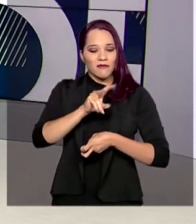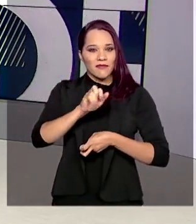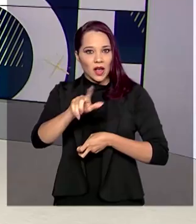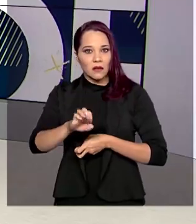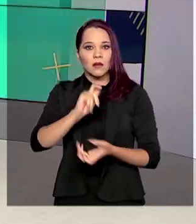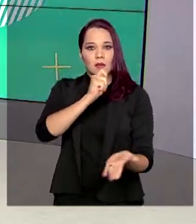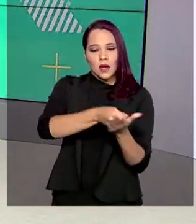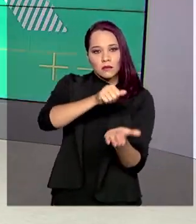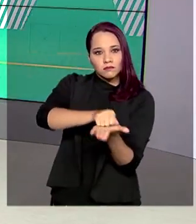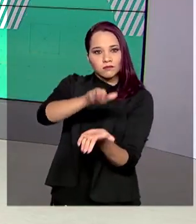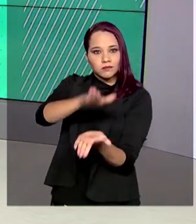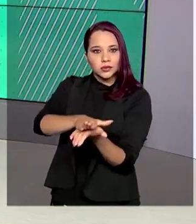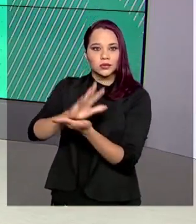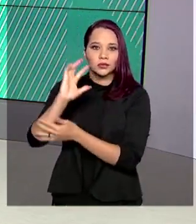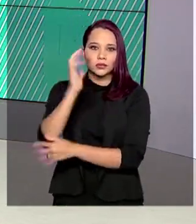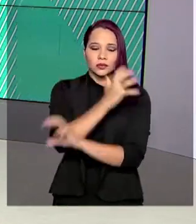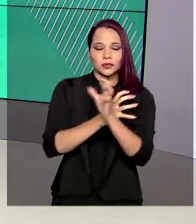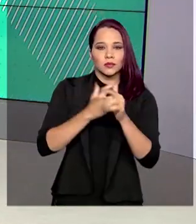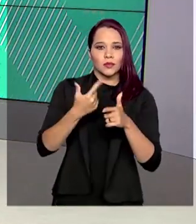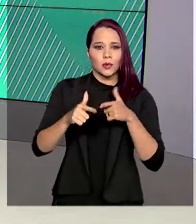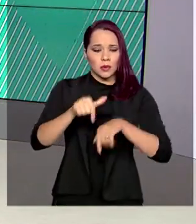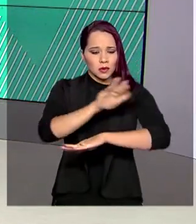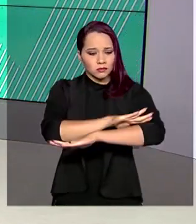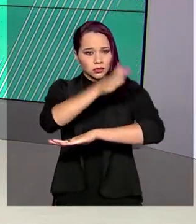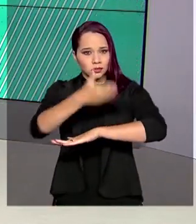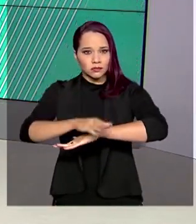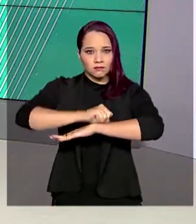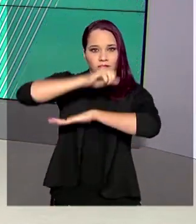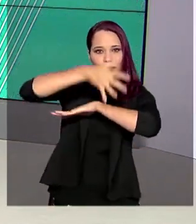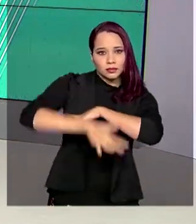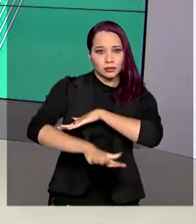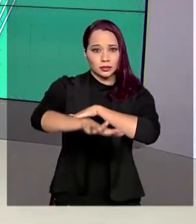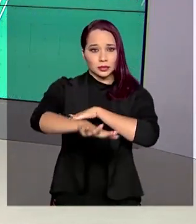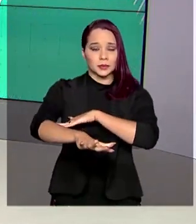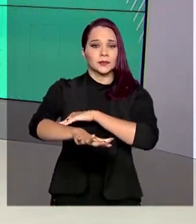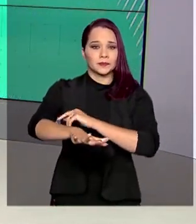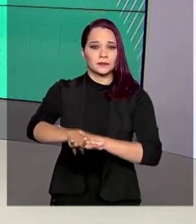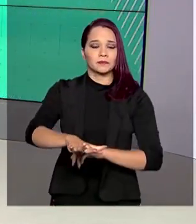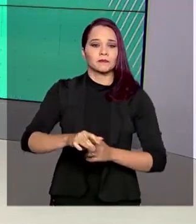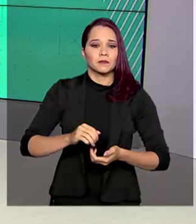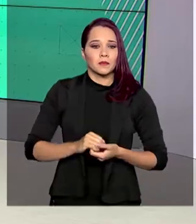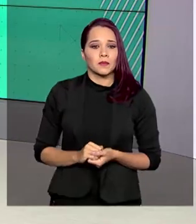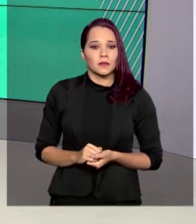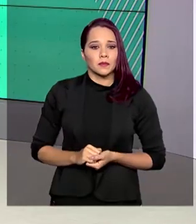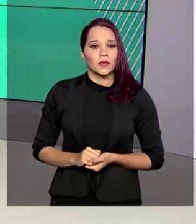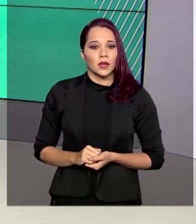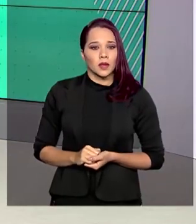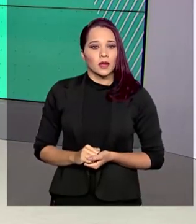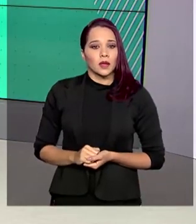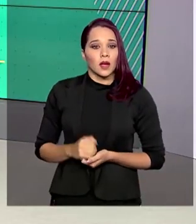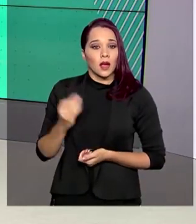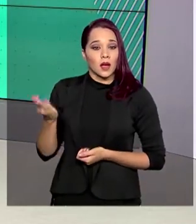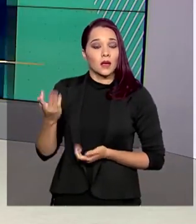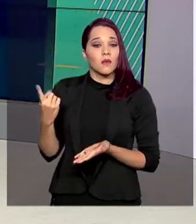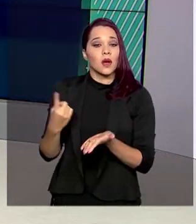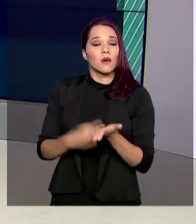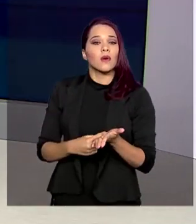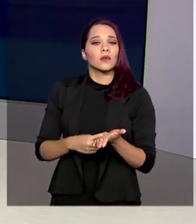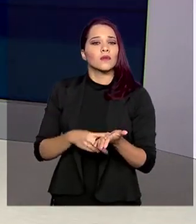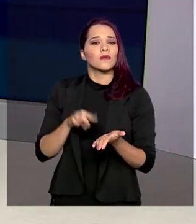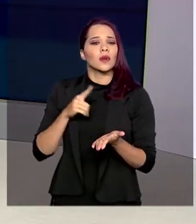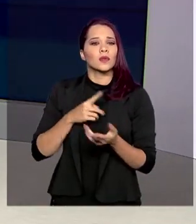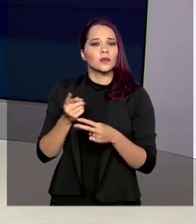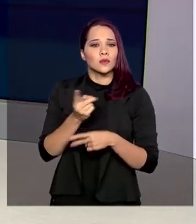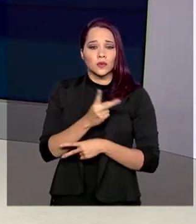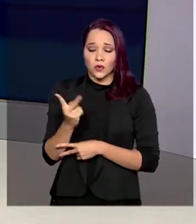em multas ambientais devido ao rompimento das barragens da mina Córrego do Feijão, localizada em Brumadinho. O acordo foi celebrado